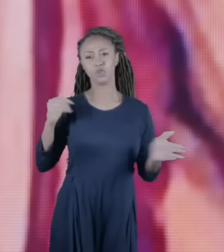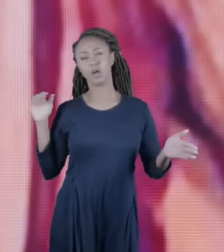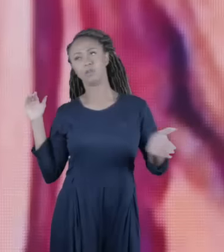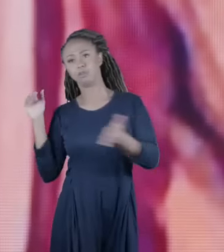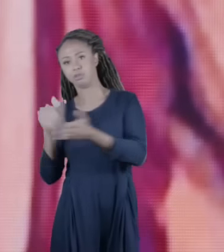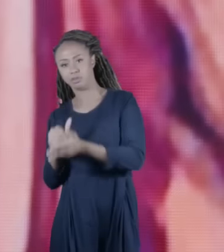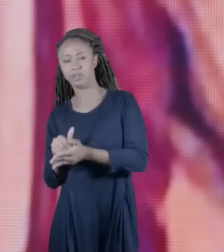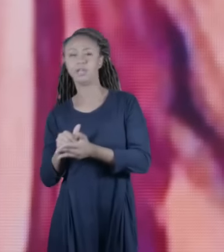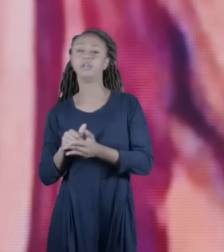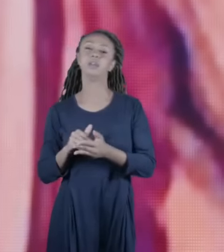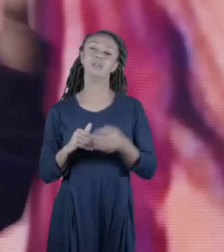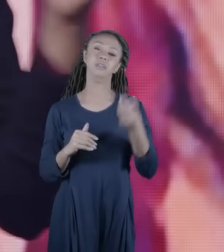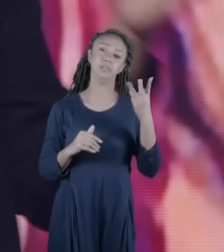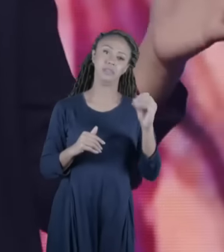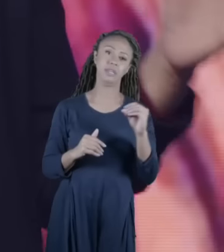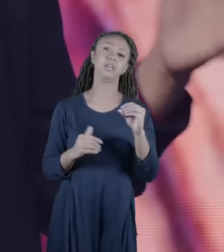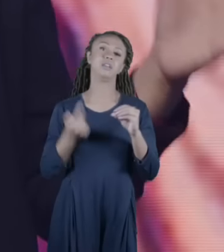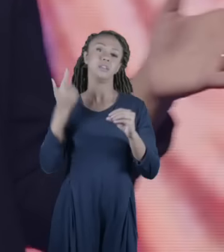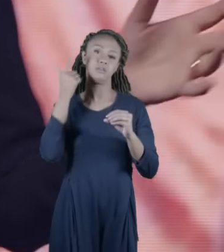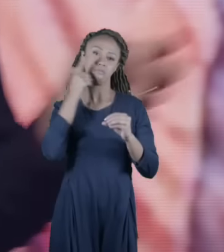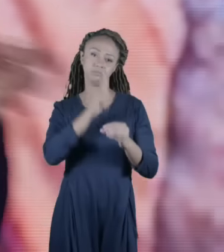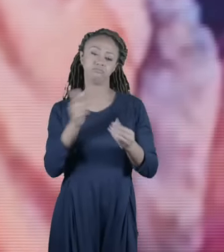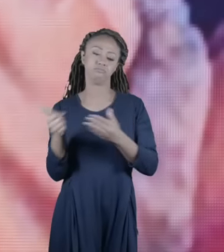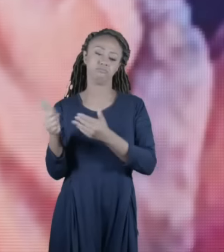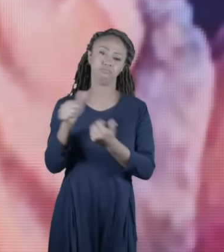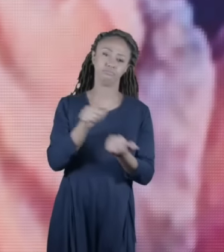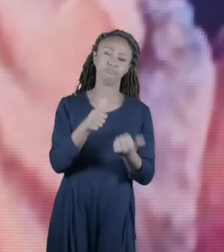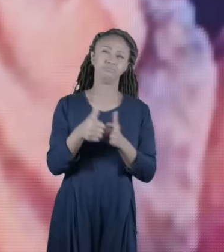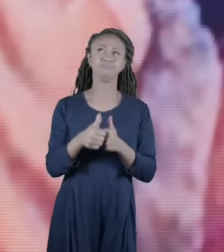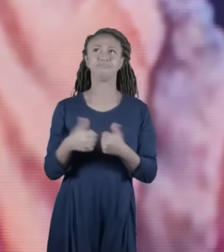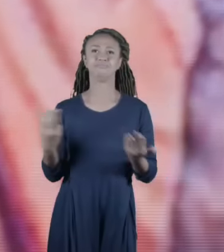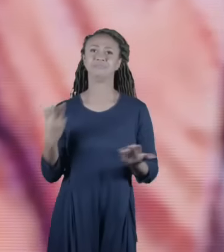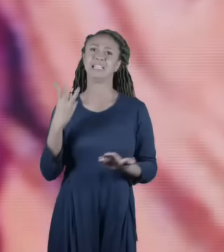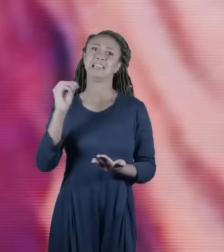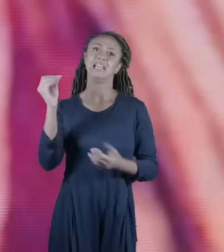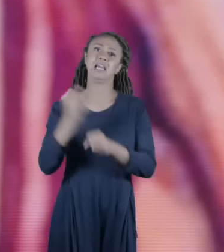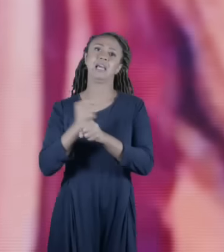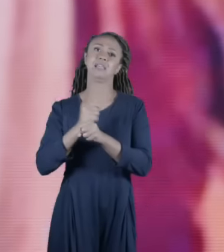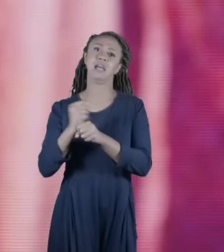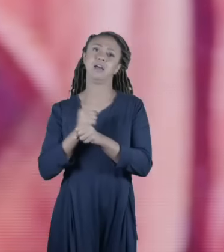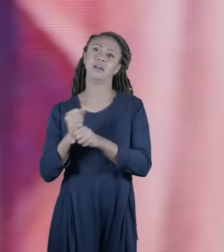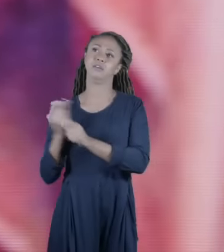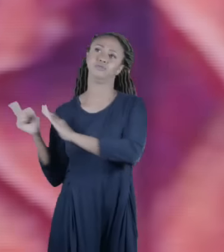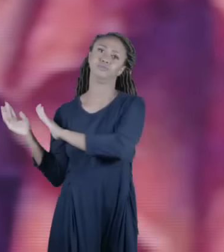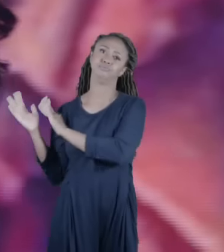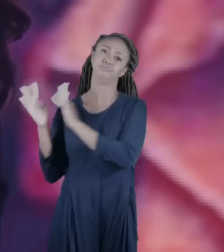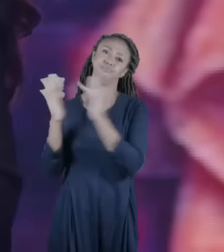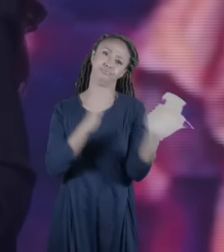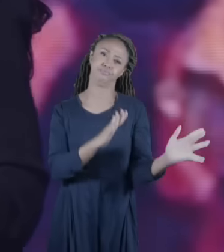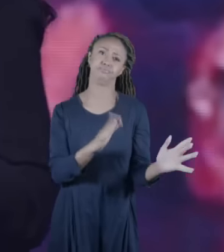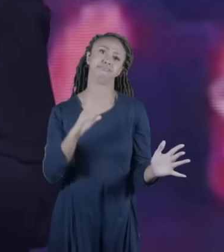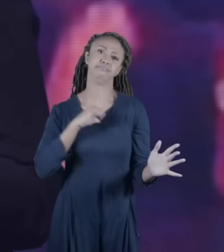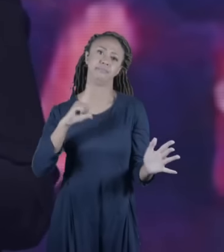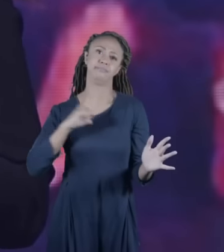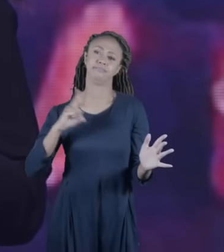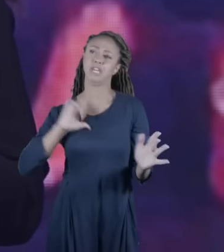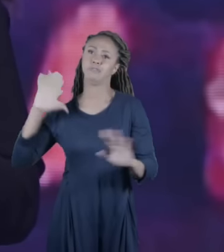anos de ele ser batizado são quase 30 anos de história eu tenho certeza que muita coisa aconteceu. Vocês não concordam comigo?